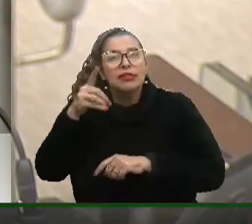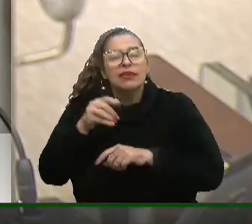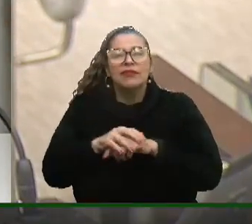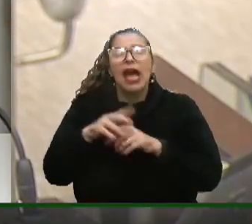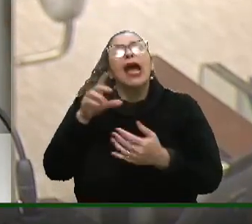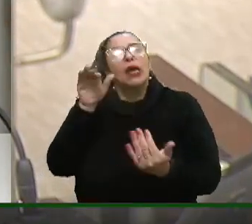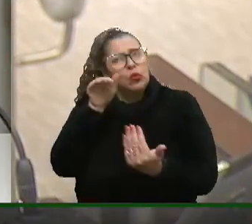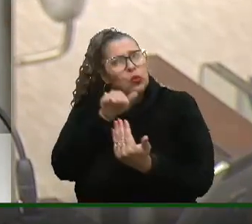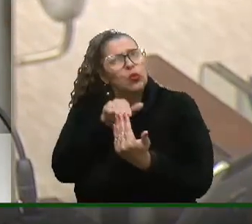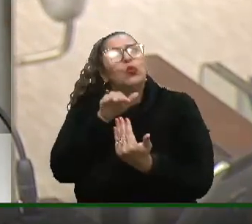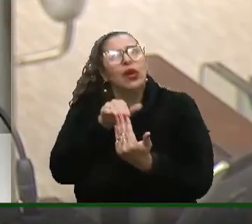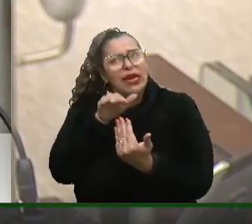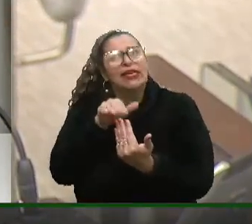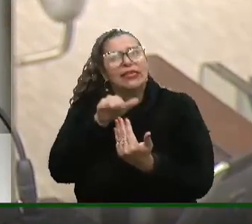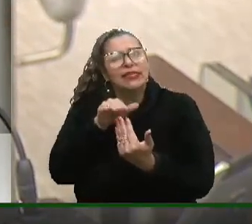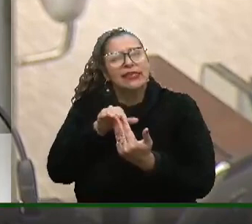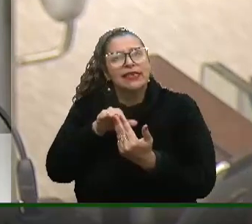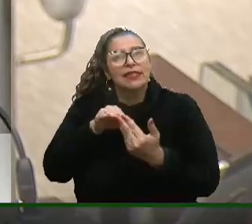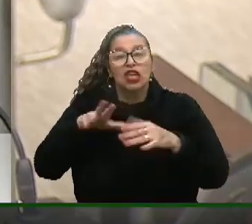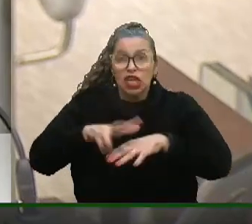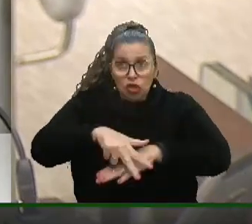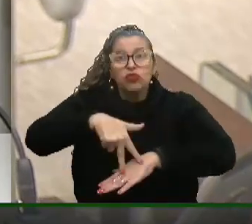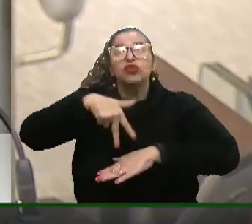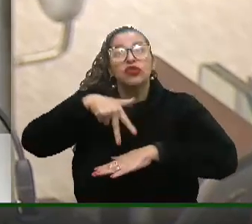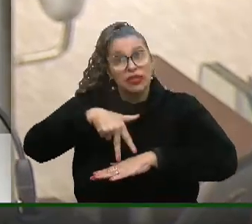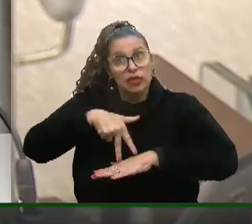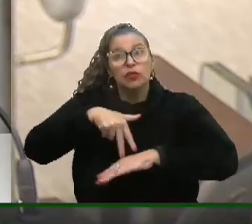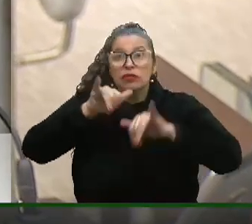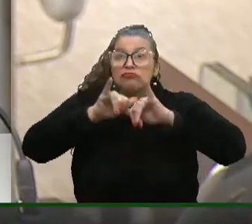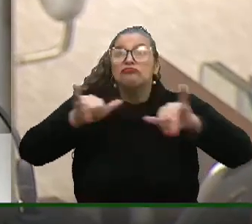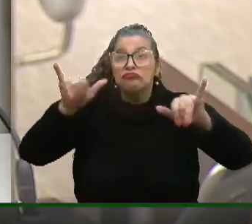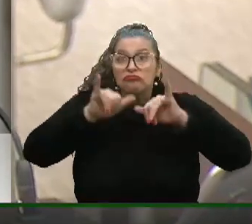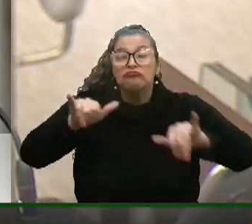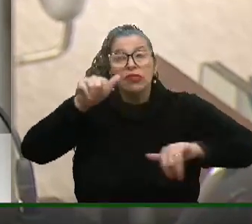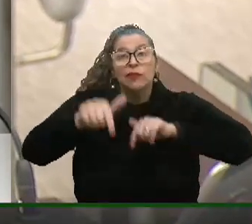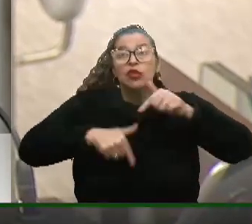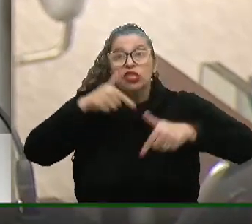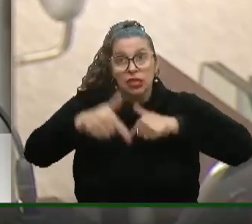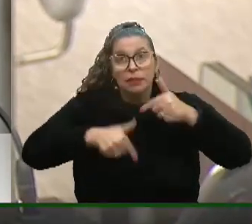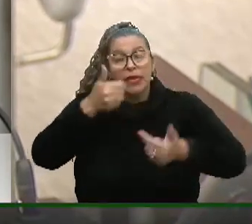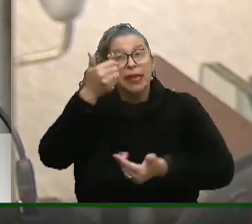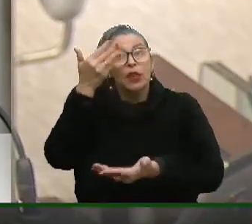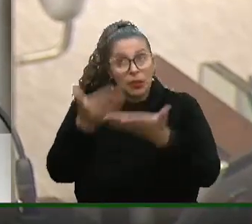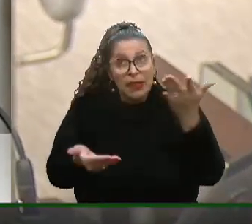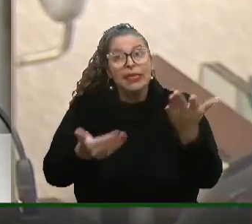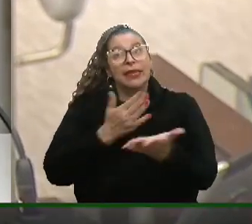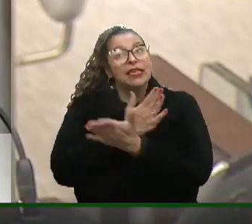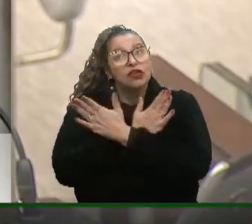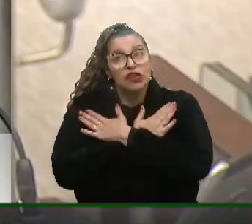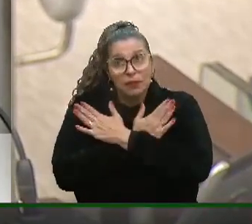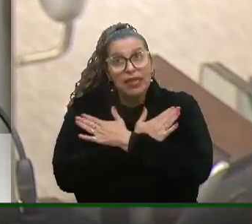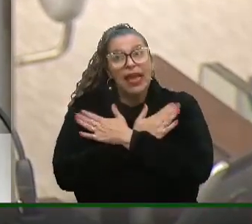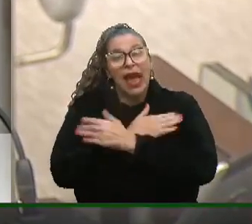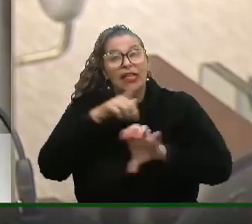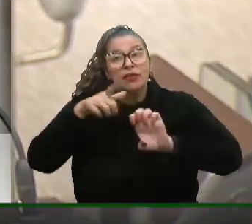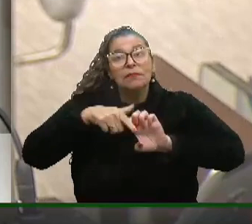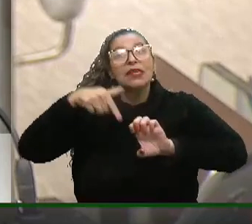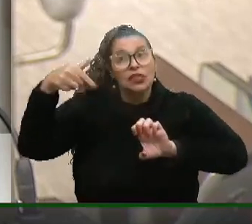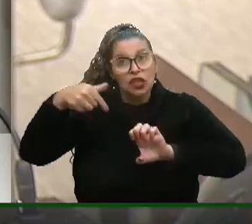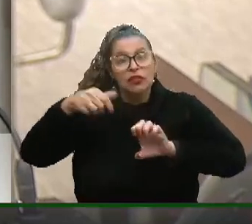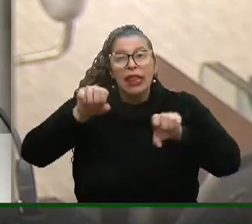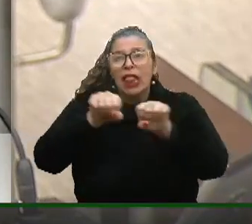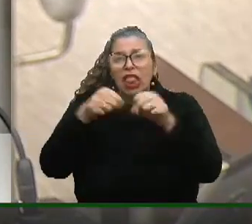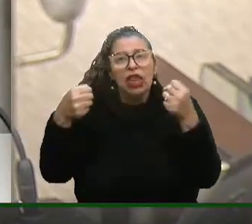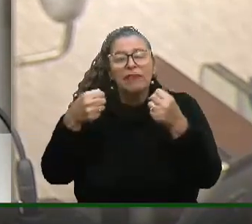acerto, suba a essa tribuna e diga aos trabalhadores que perderam o emprego, diga aos empreendedores que